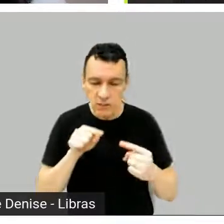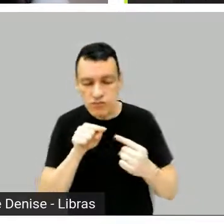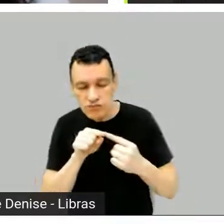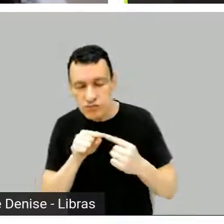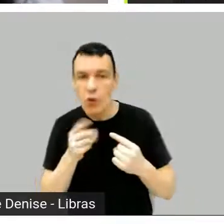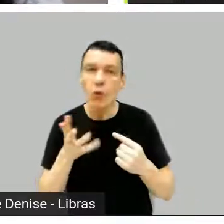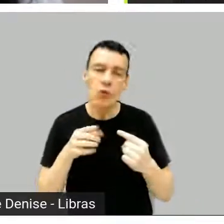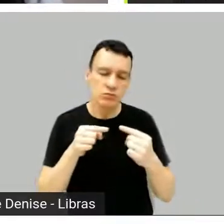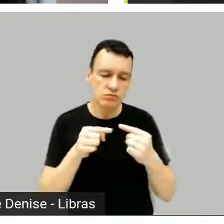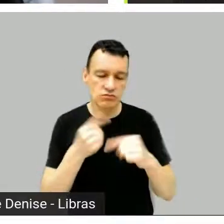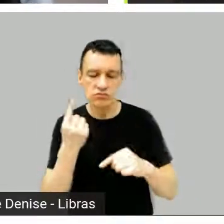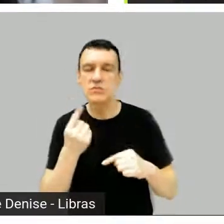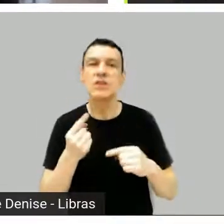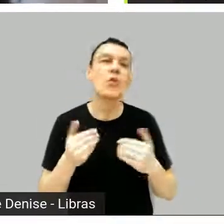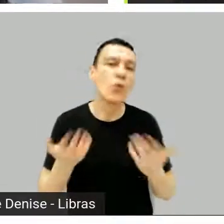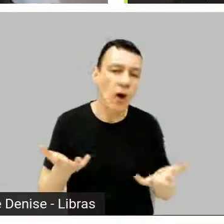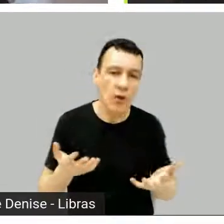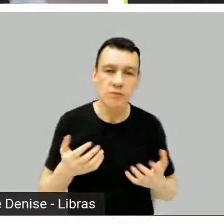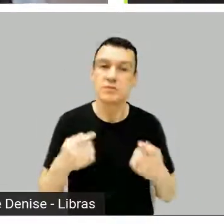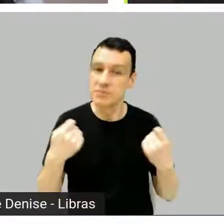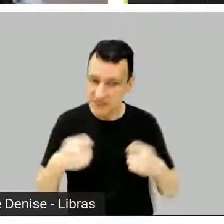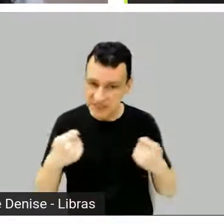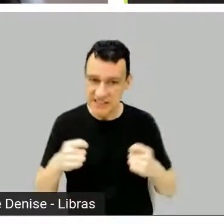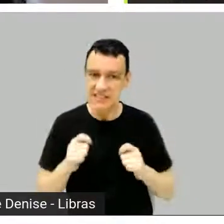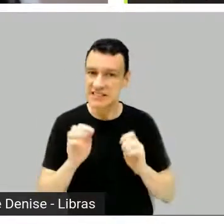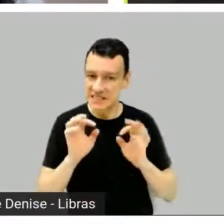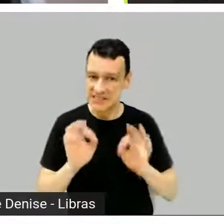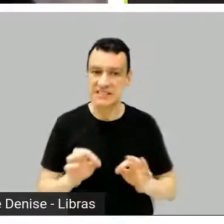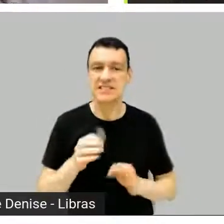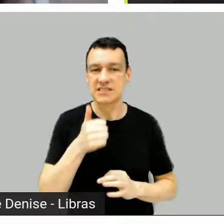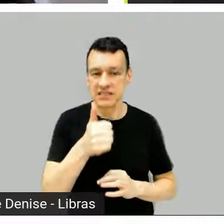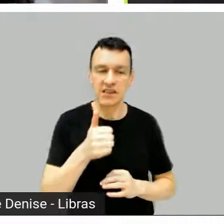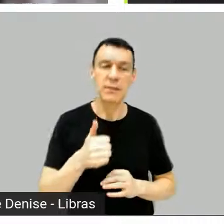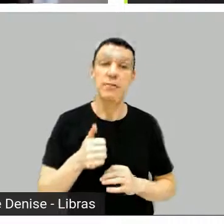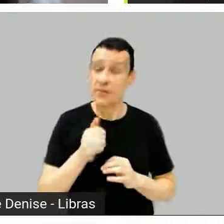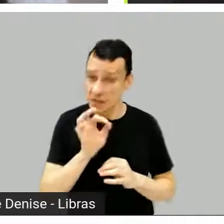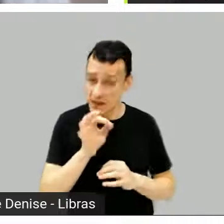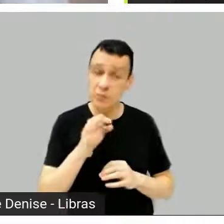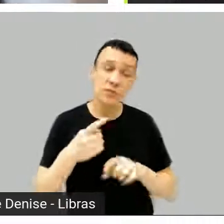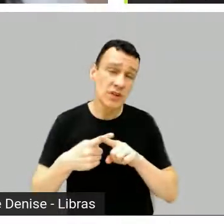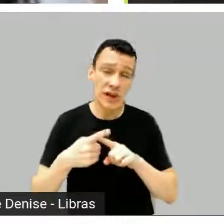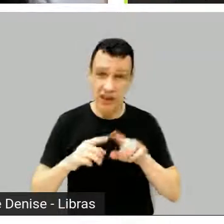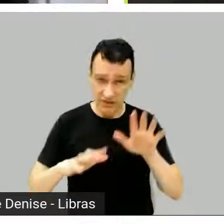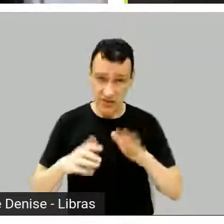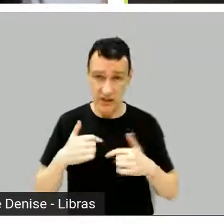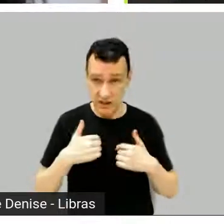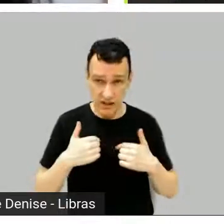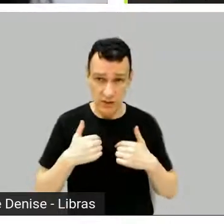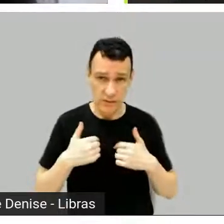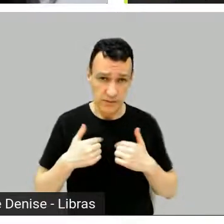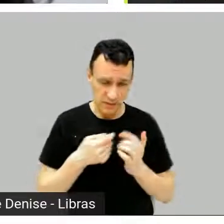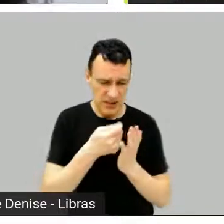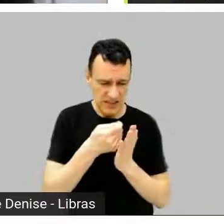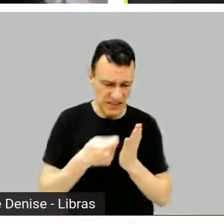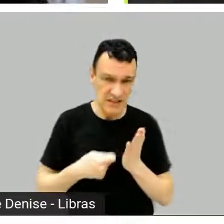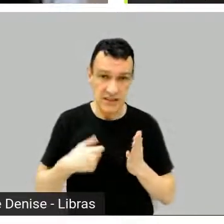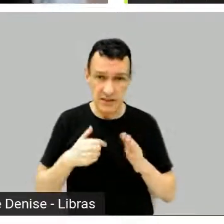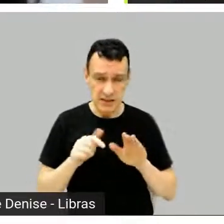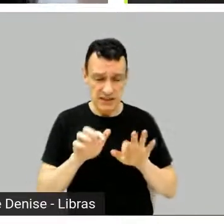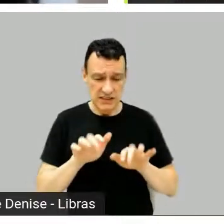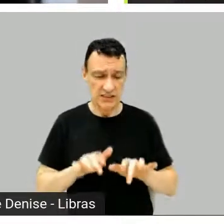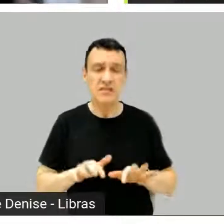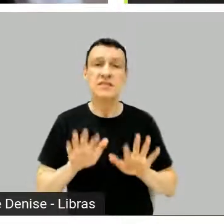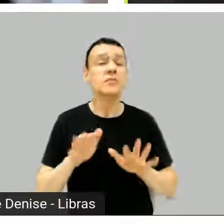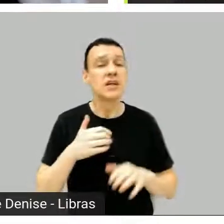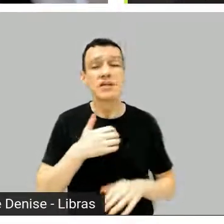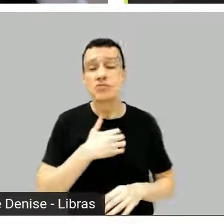vezes, o roteirista tentando, né, emplacar alguma coisa ali, querendo fazer algo, esquece disso, né?